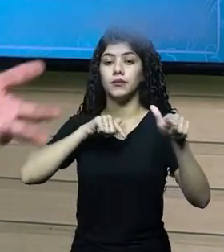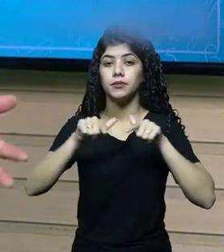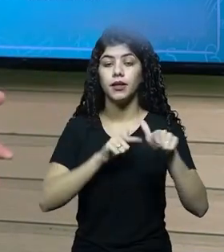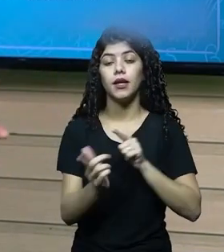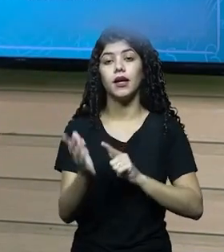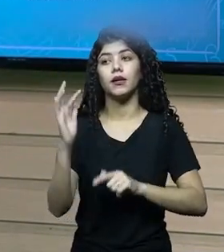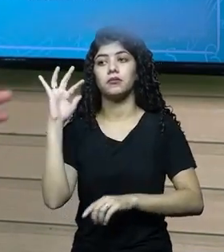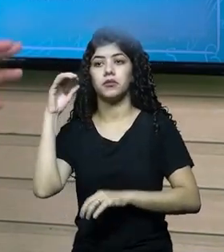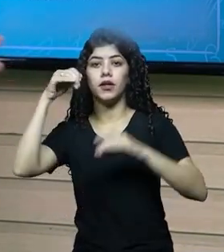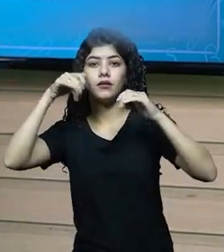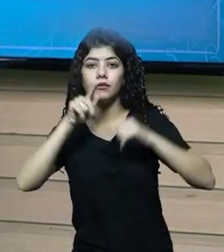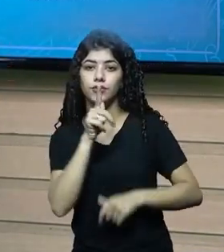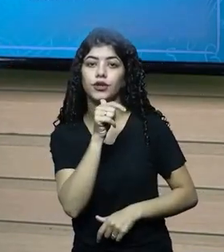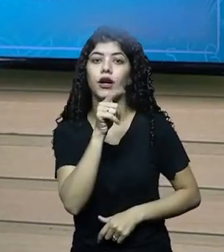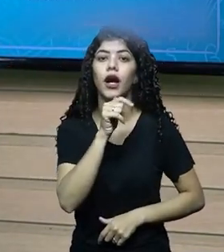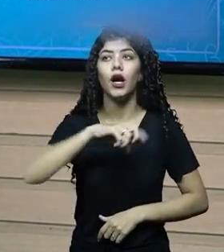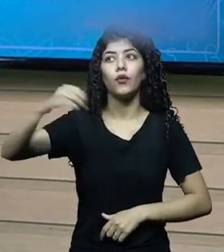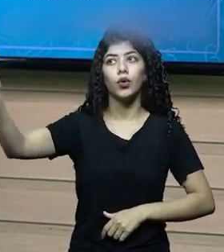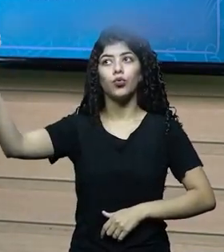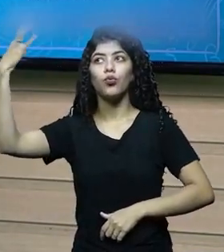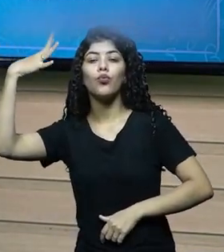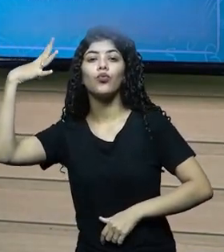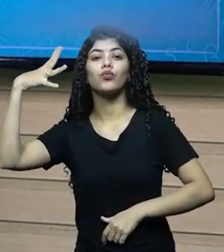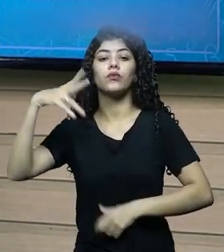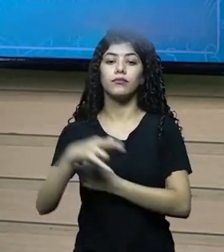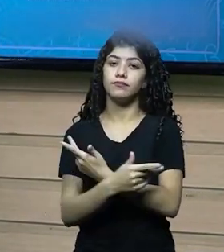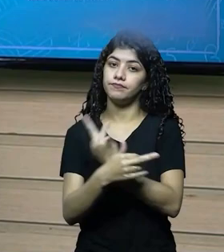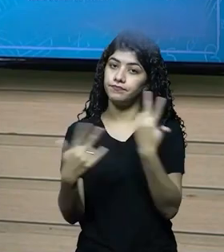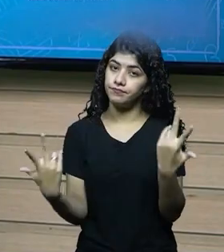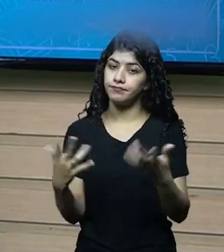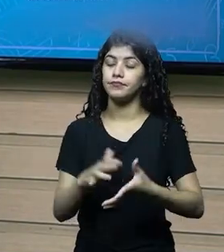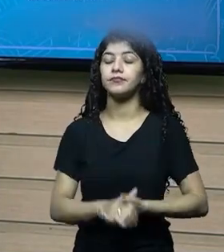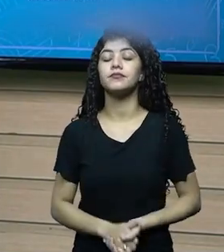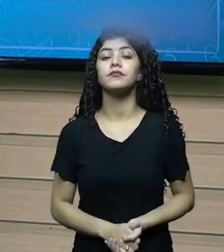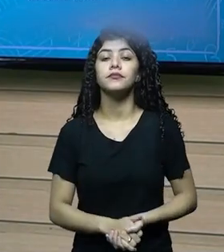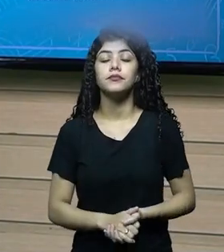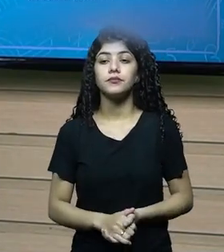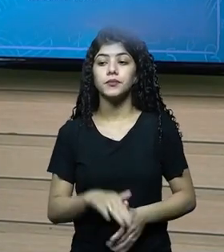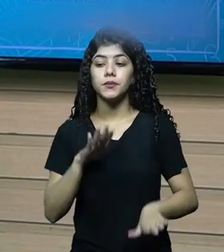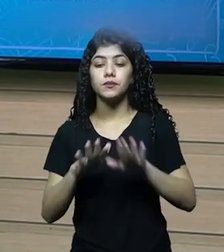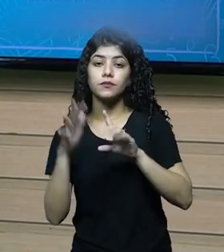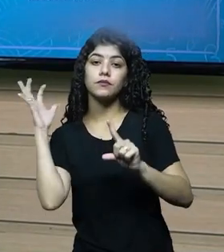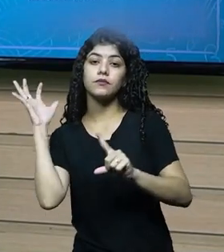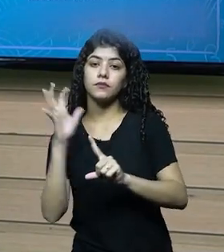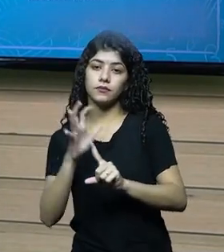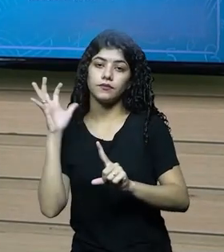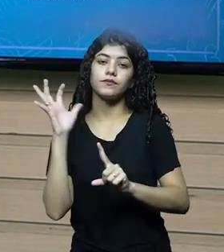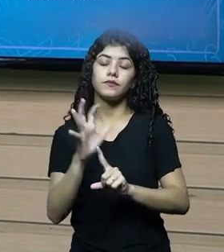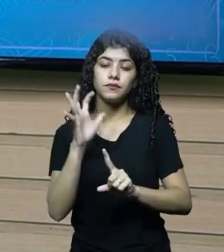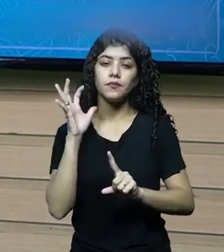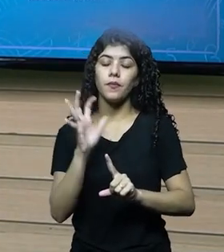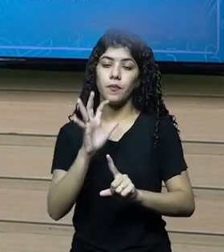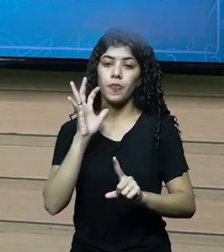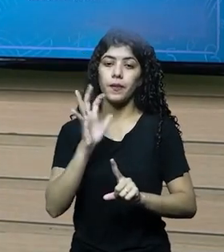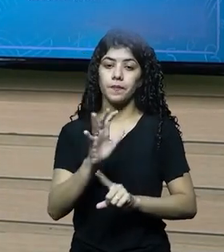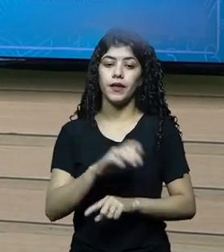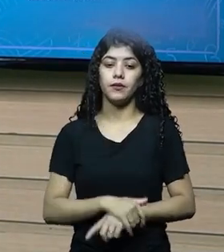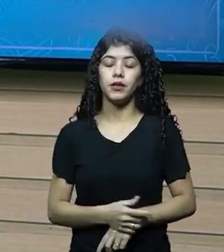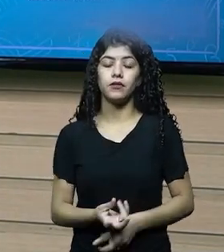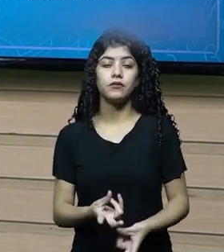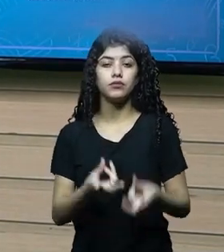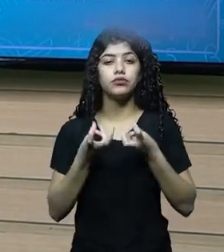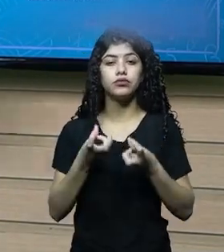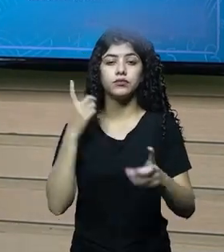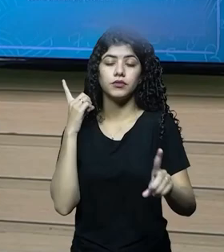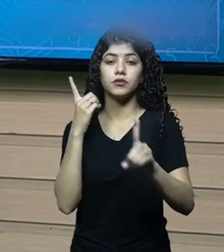luz, de condições climáticas, de épocas sazonais. Então tudo isso influencia para você identificar,